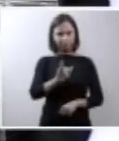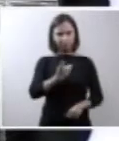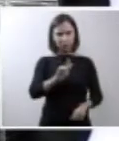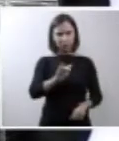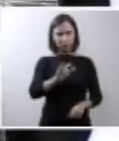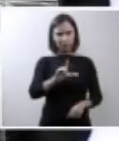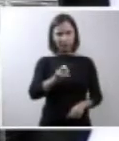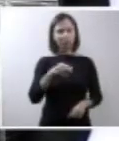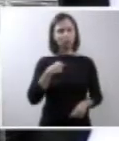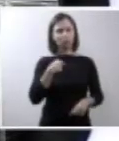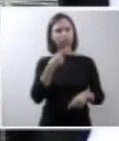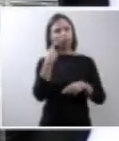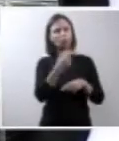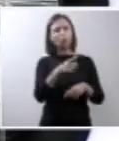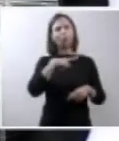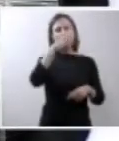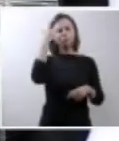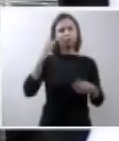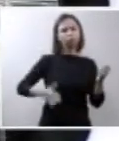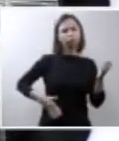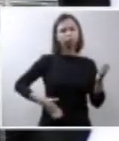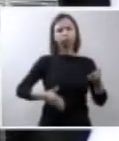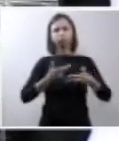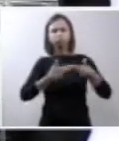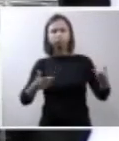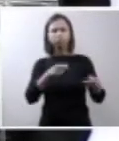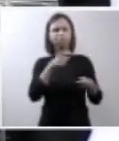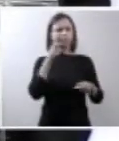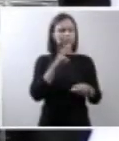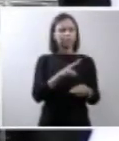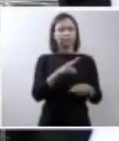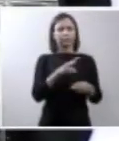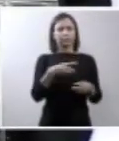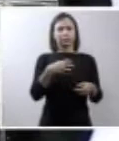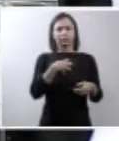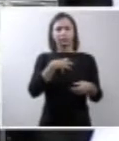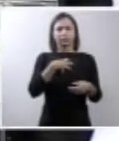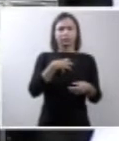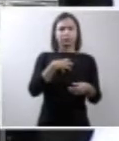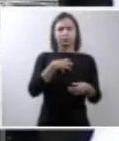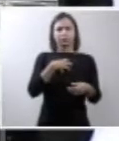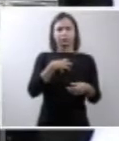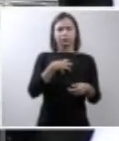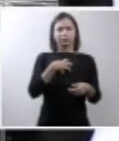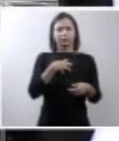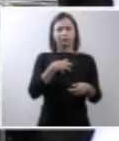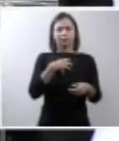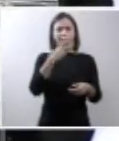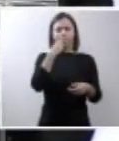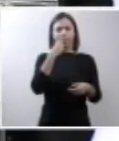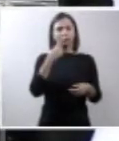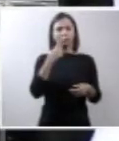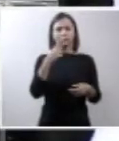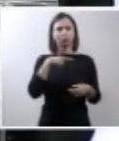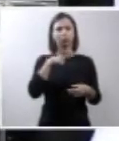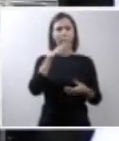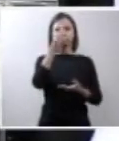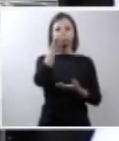lidar com meliantes e esse tipo de coisa eu quase que me desabava